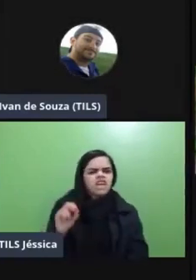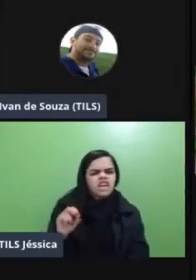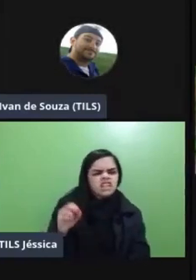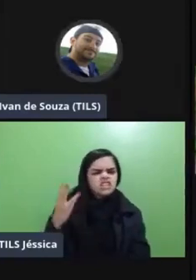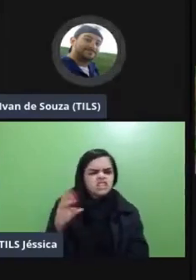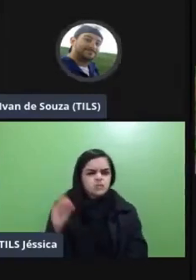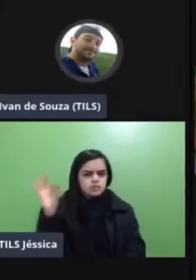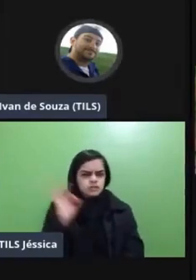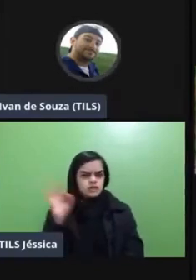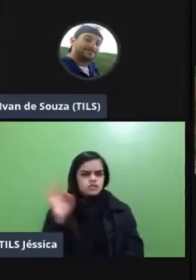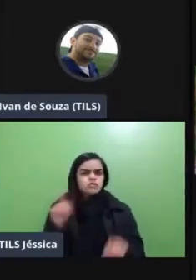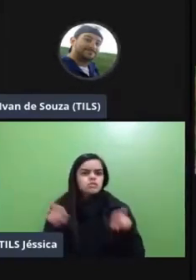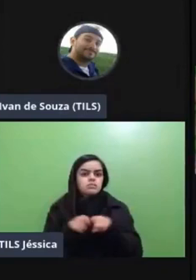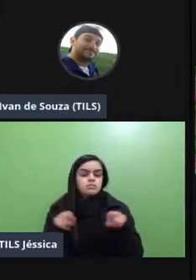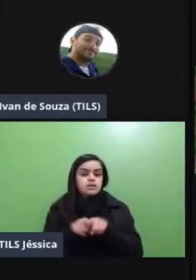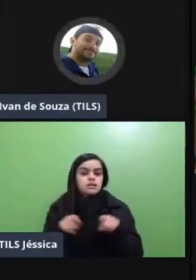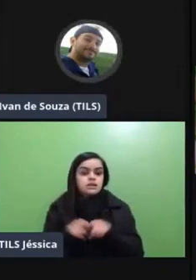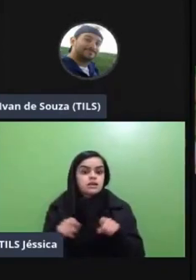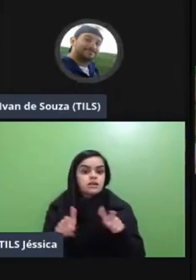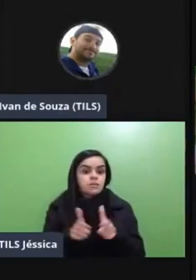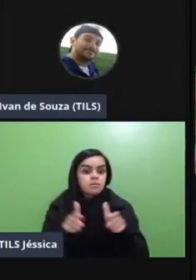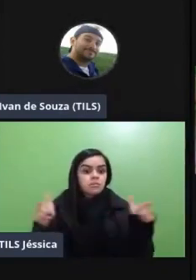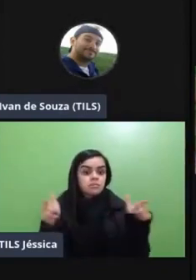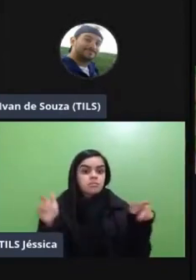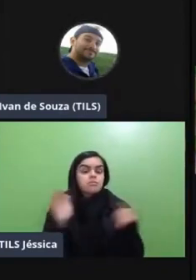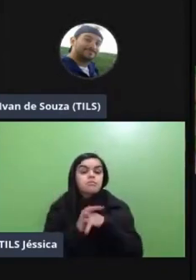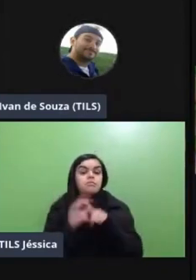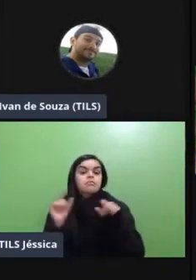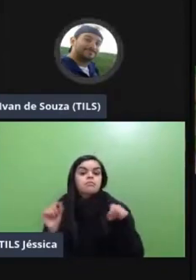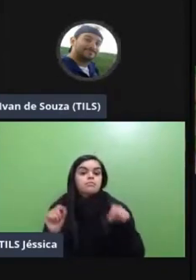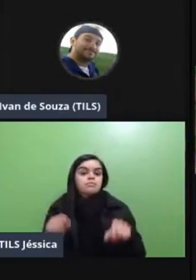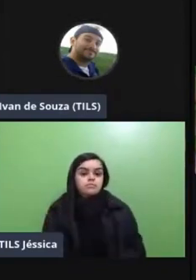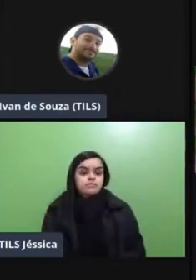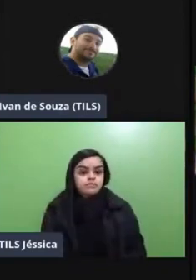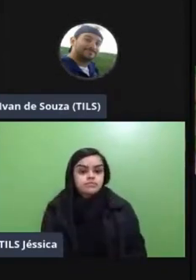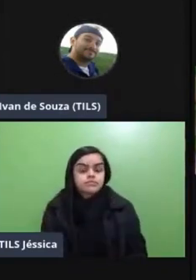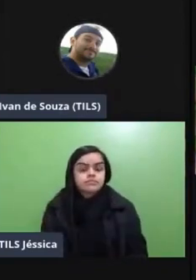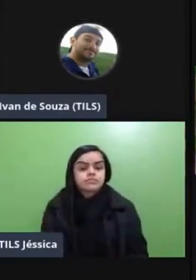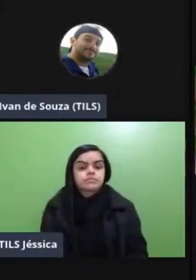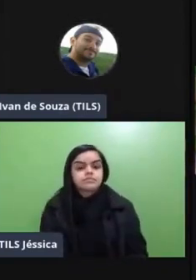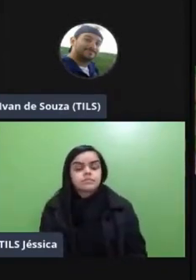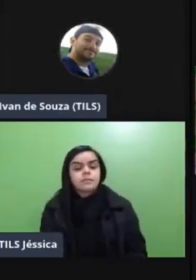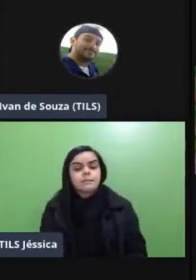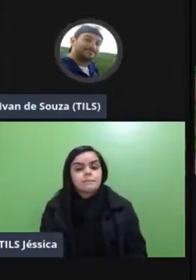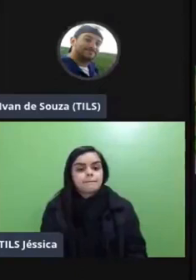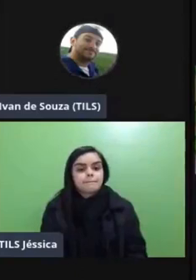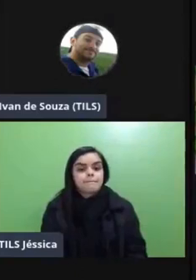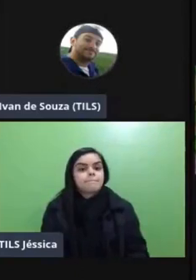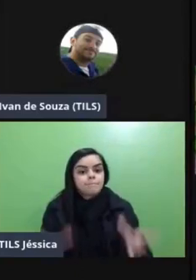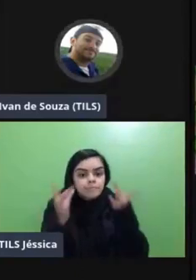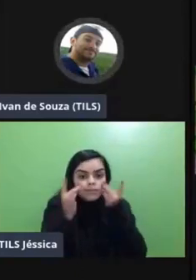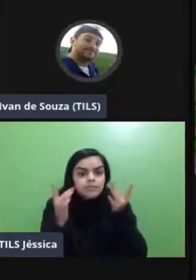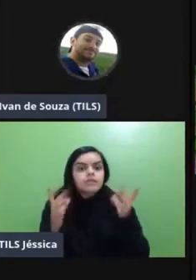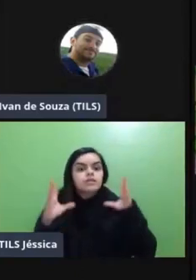né que eu amplio a sala de aula presencial levando para a distância aqui não aqui eu trago da distância para presencial e o presencial acaba sendo um